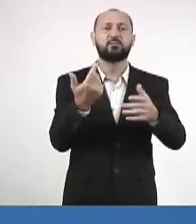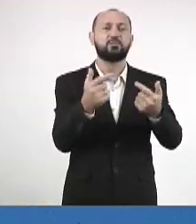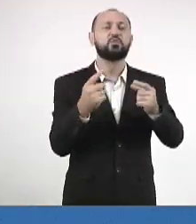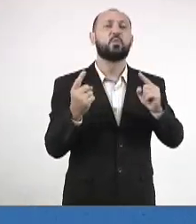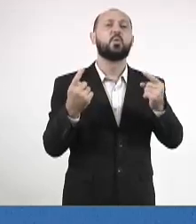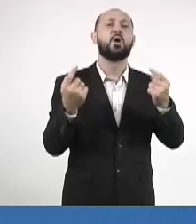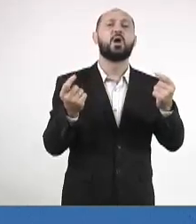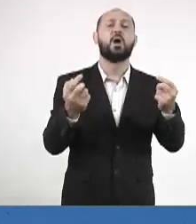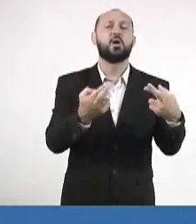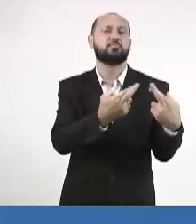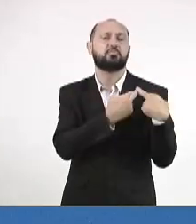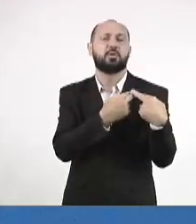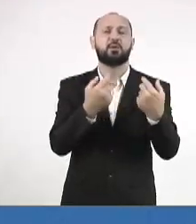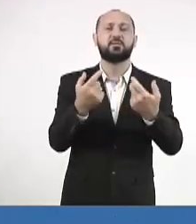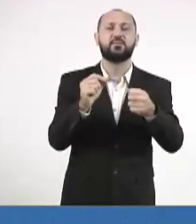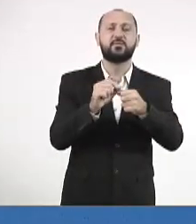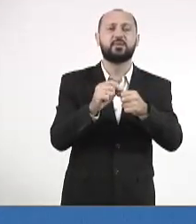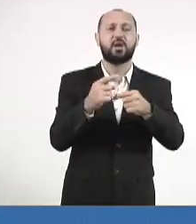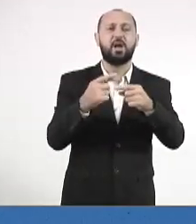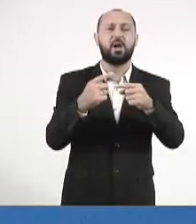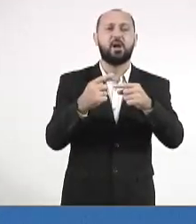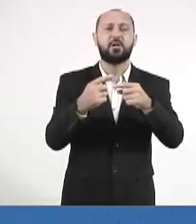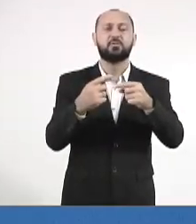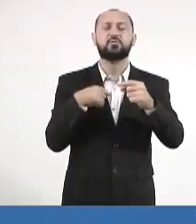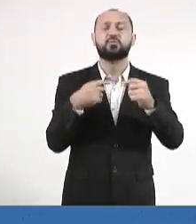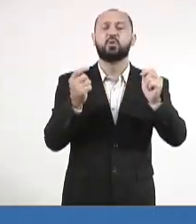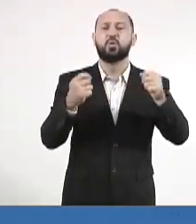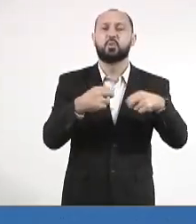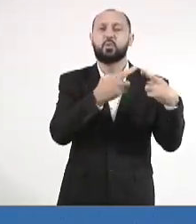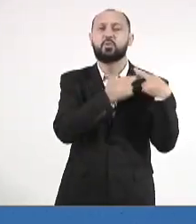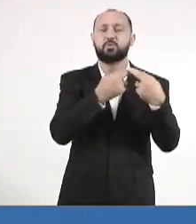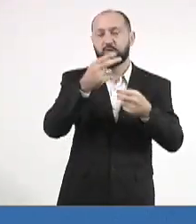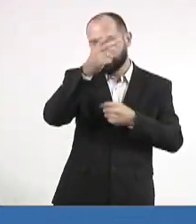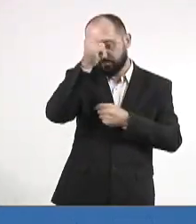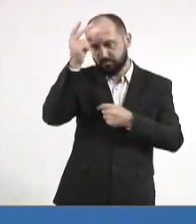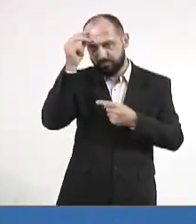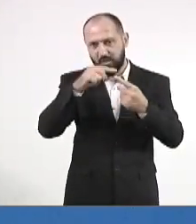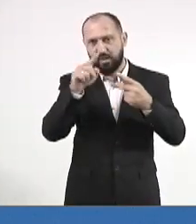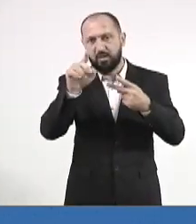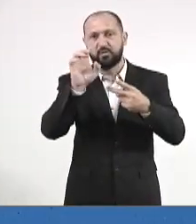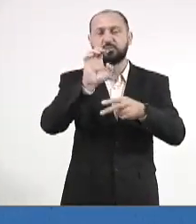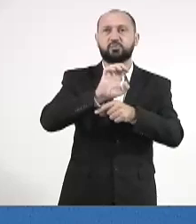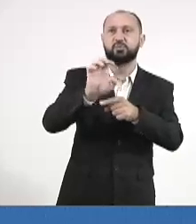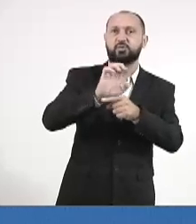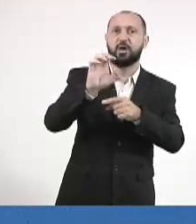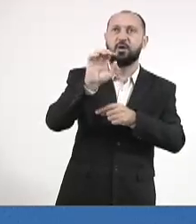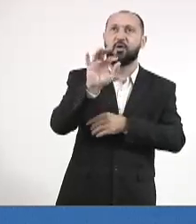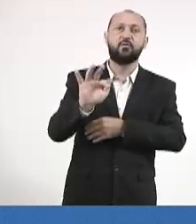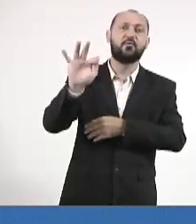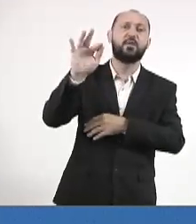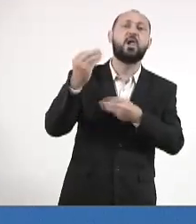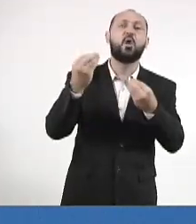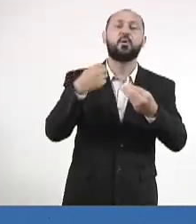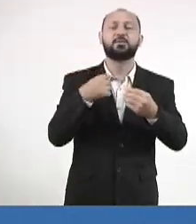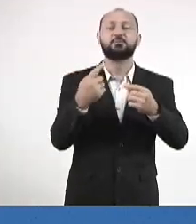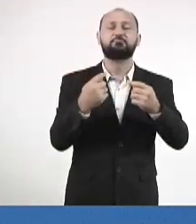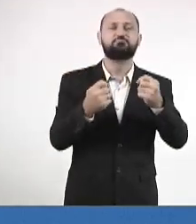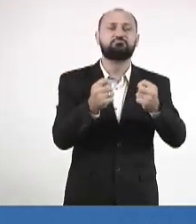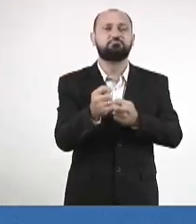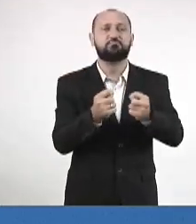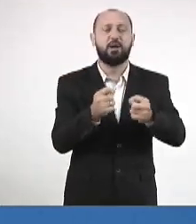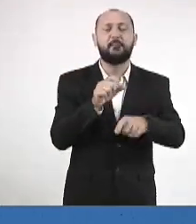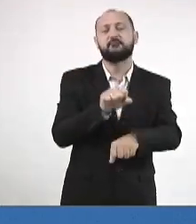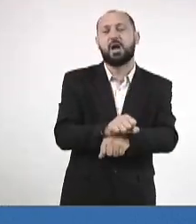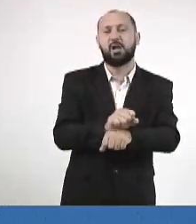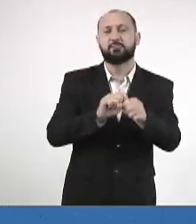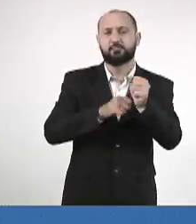competência. Então, nós ficamos nessa onda de competência quando não é do município ou é do Estado ou é da União e a gente fica nesse limbo aqui.